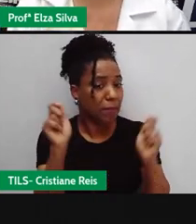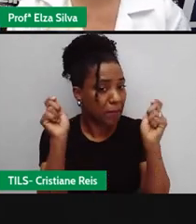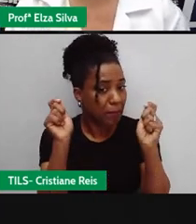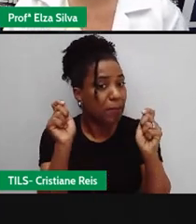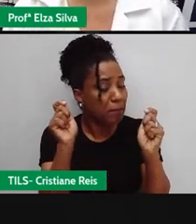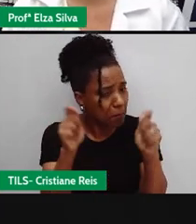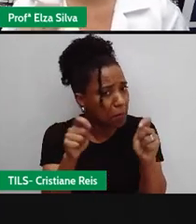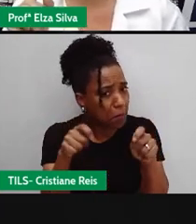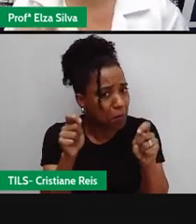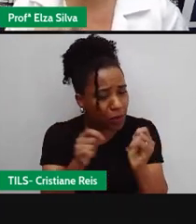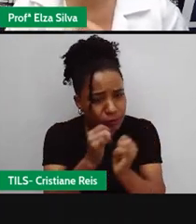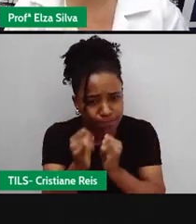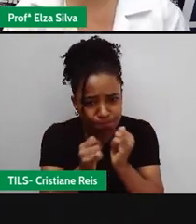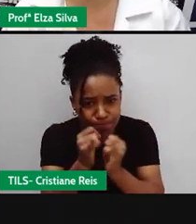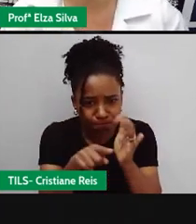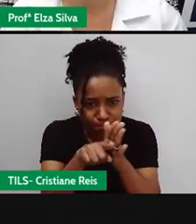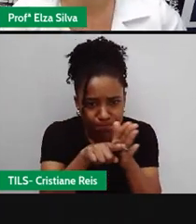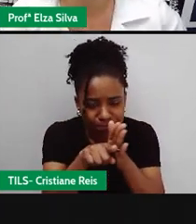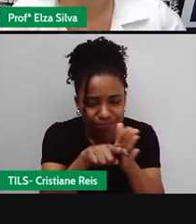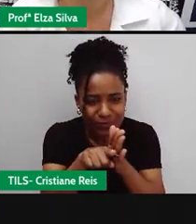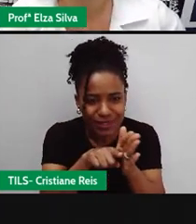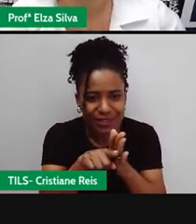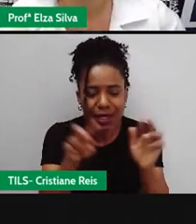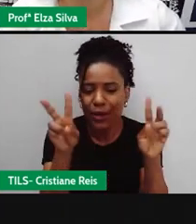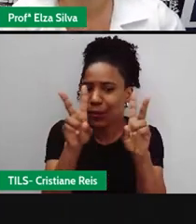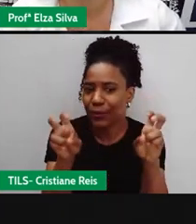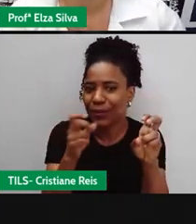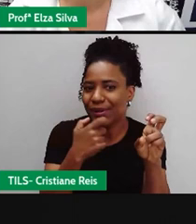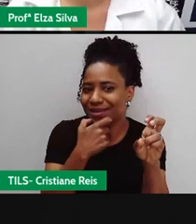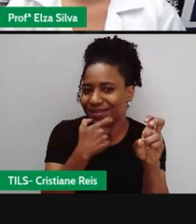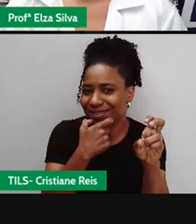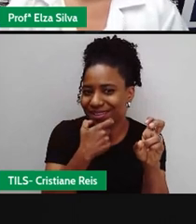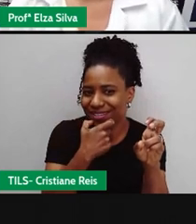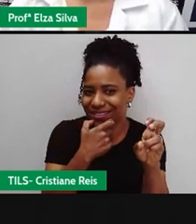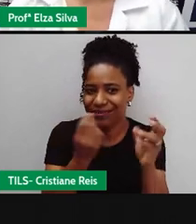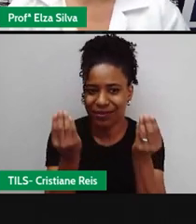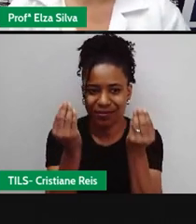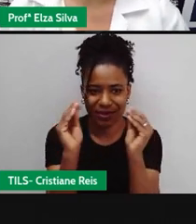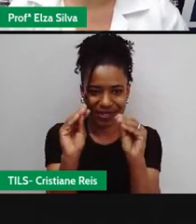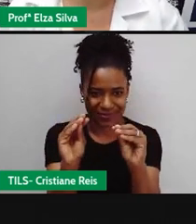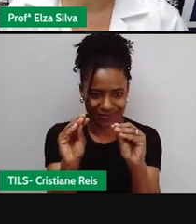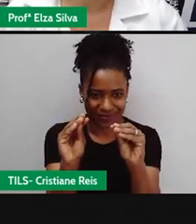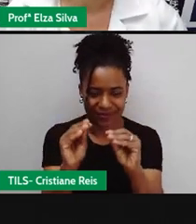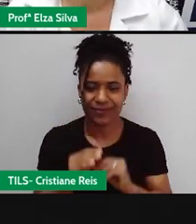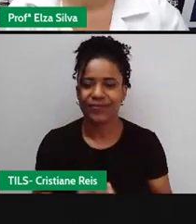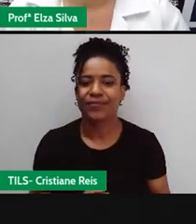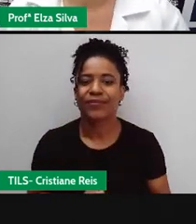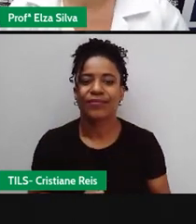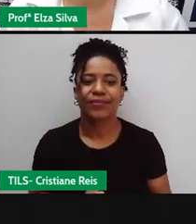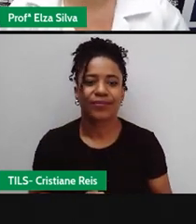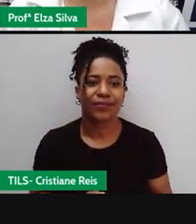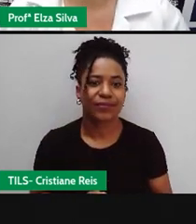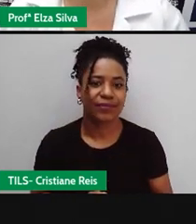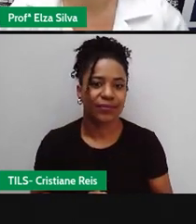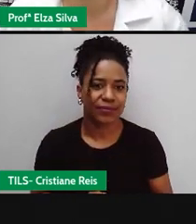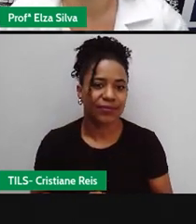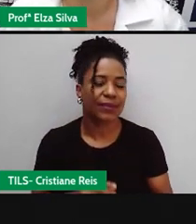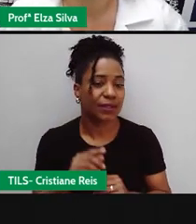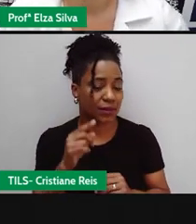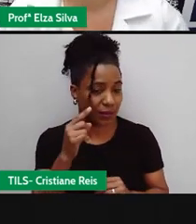Como seria O título Desse filme Em inglês Olha o nosso Desafio Pesquise